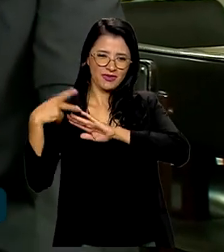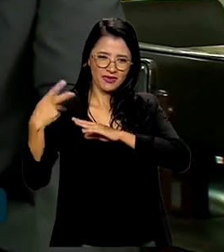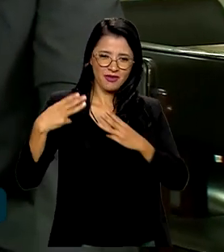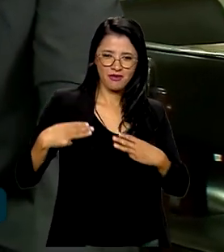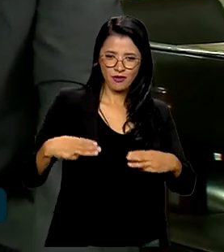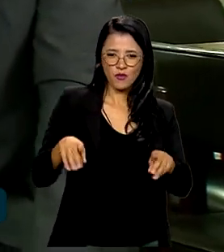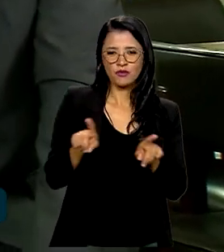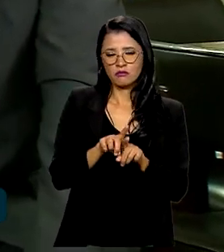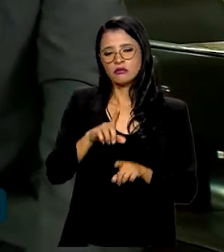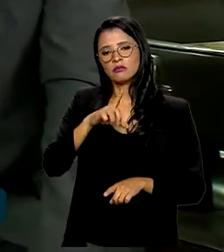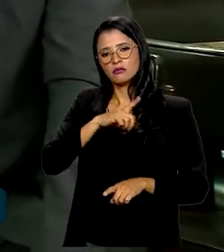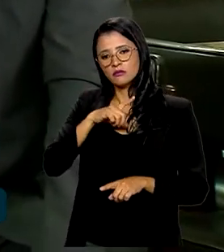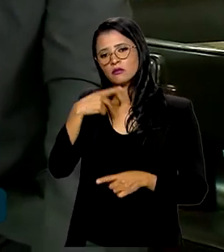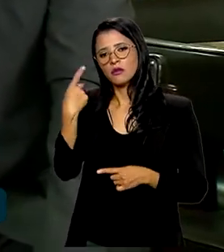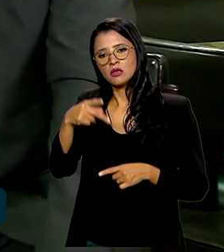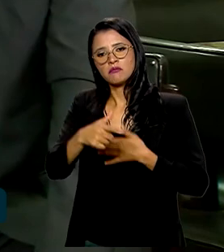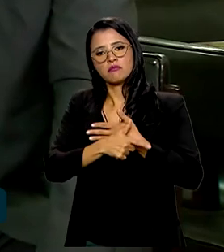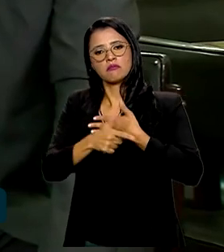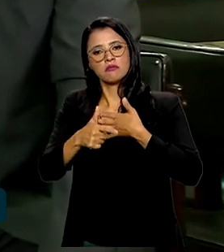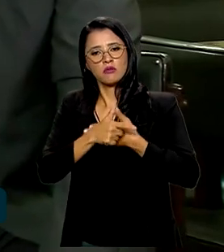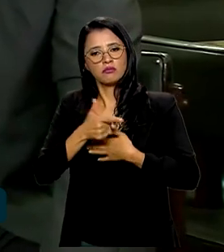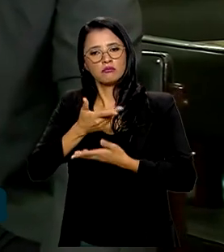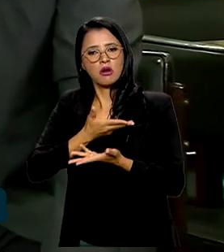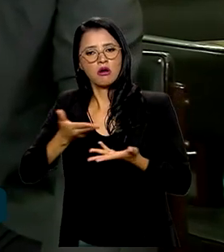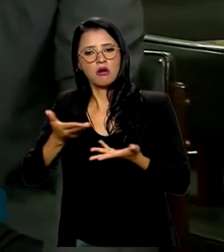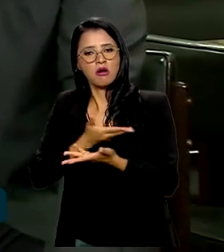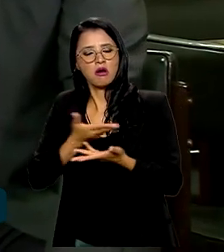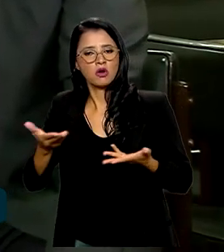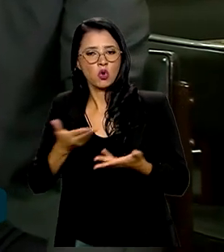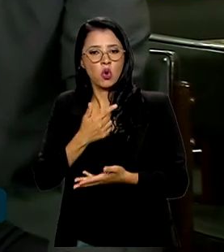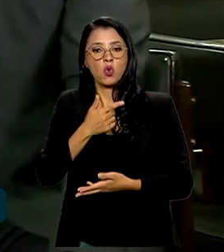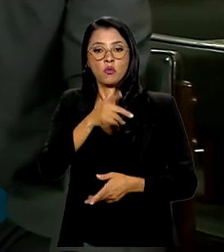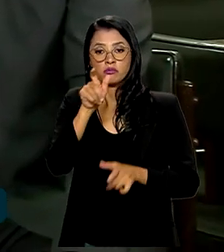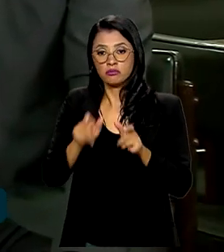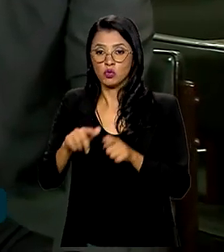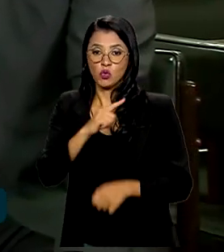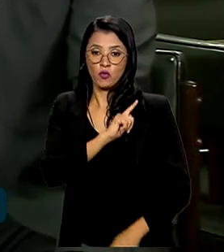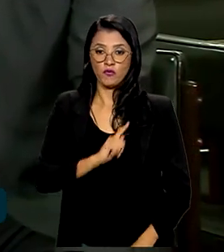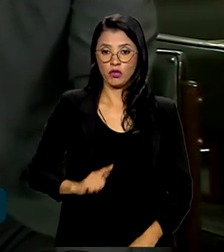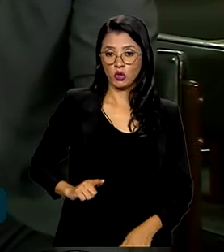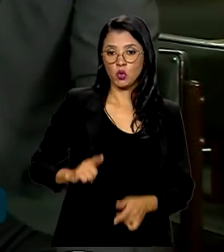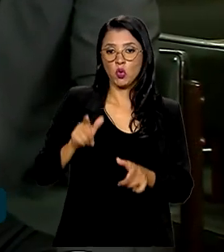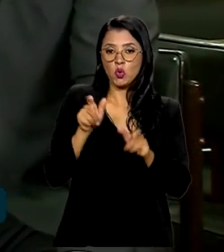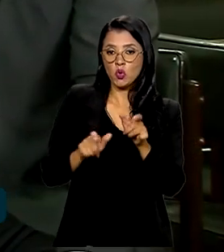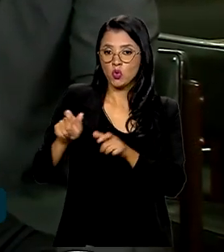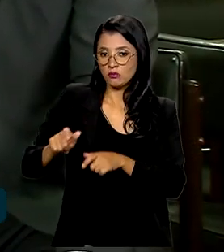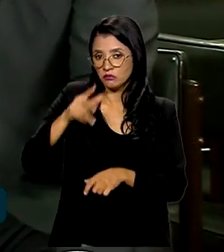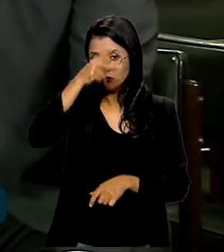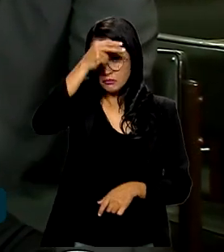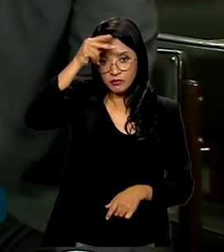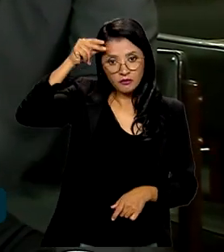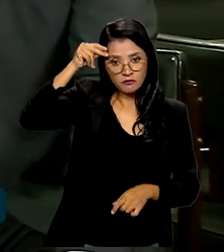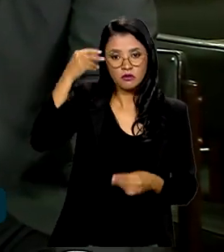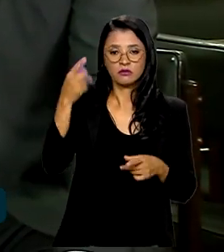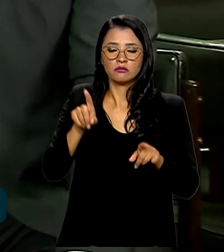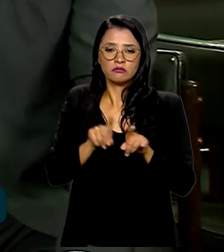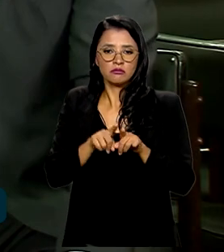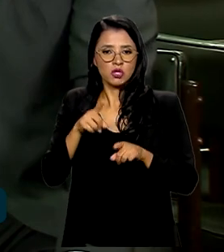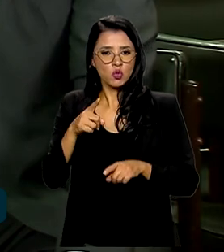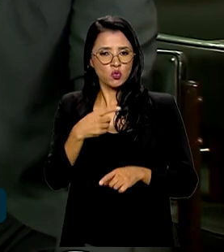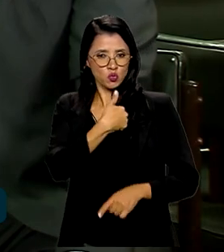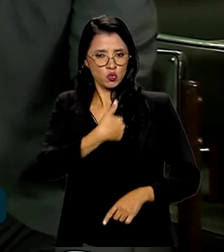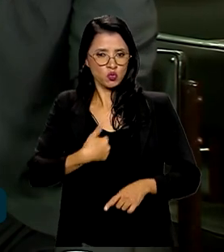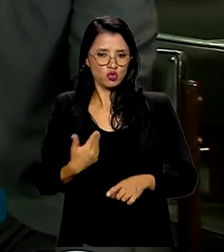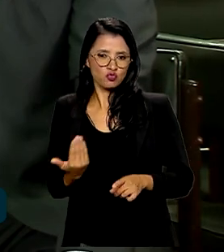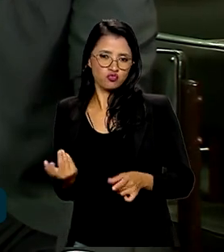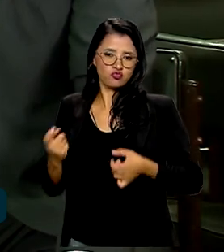também tem esse papel de interação com governadores e prefeitos. O governo voltou